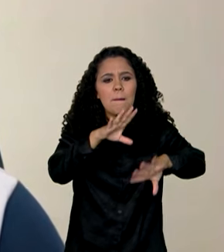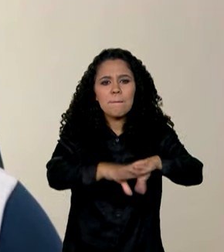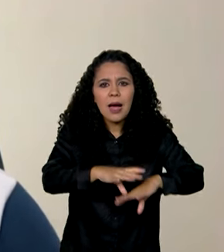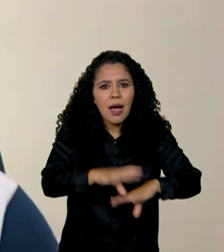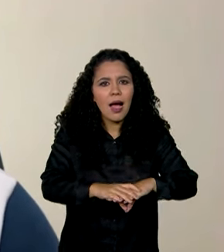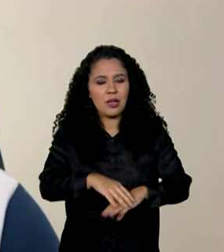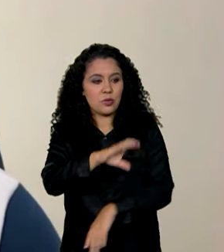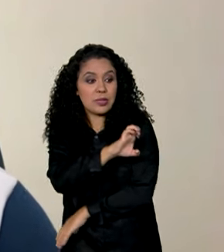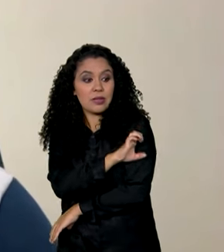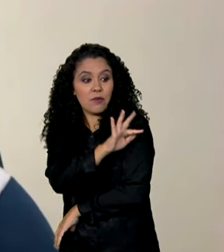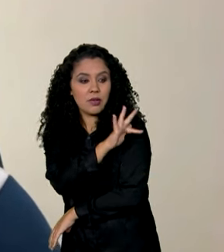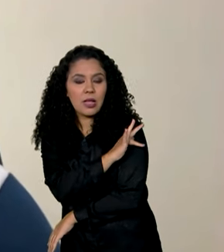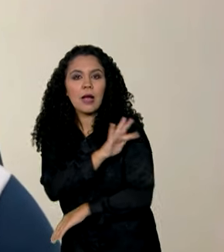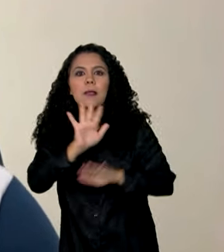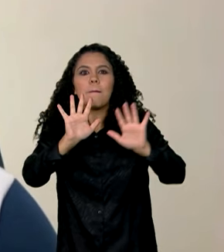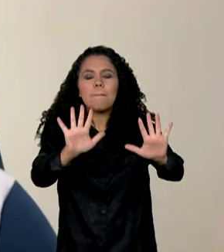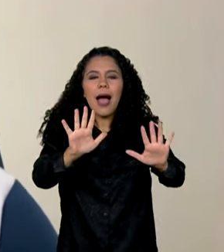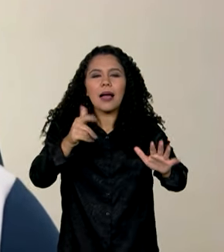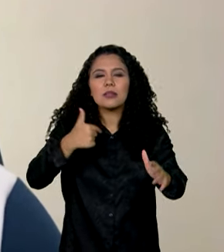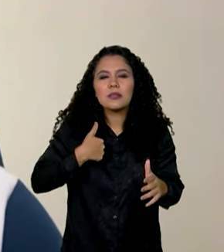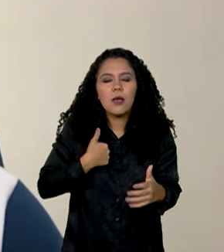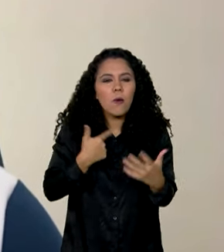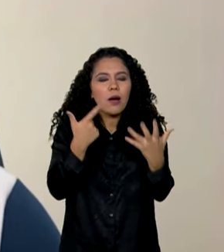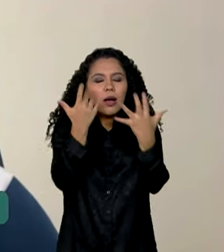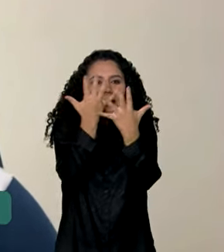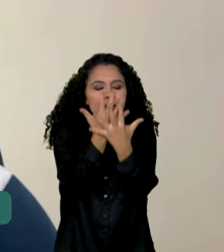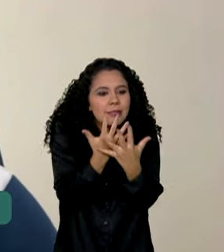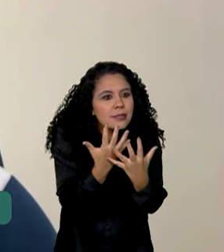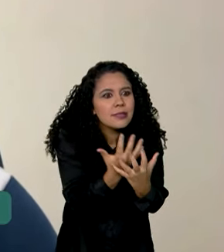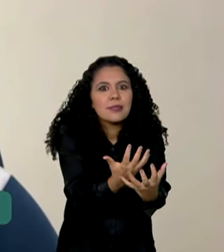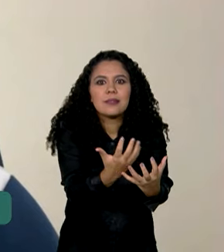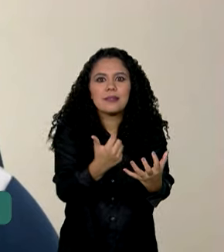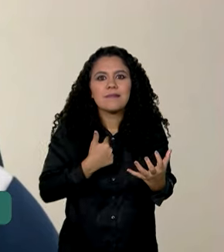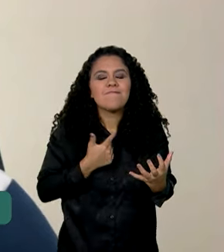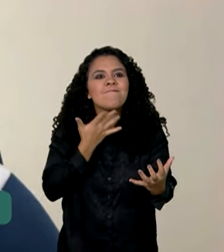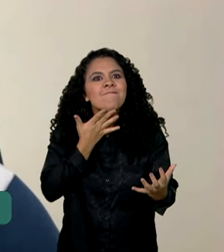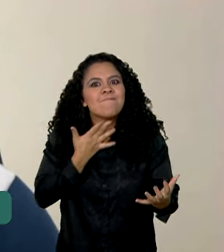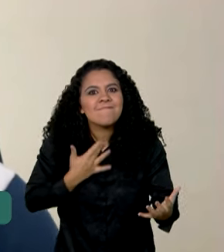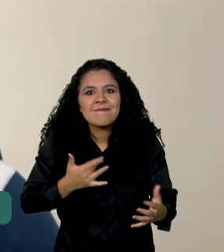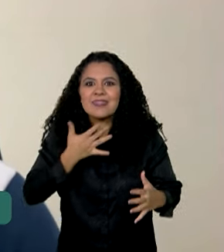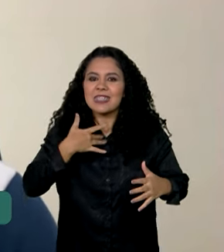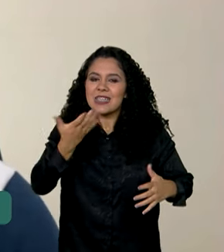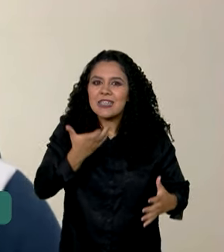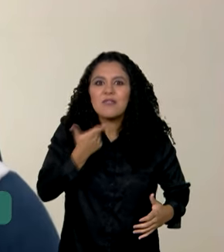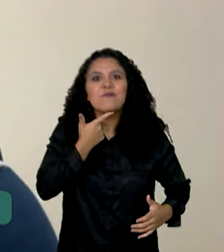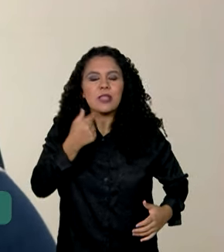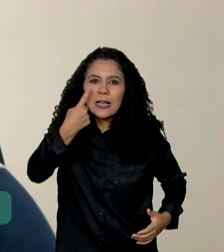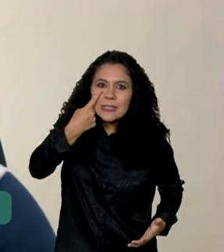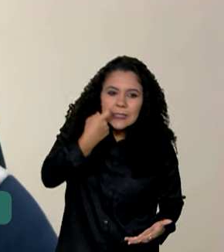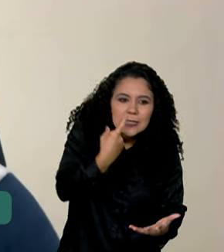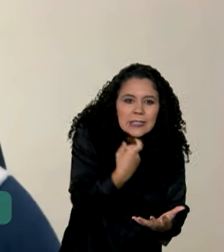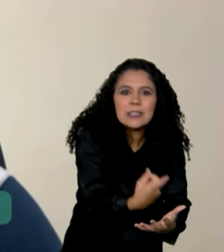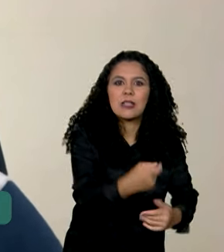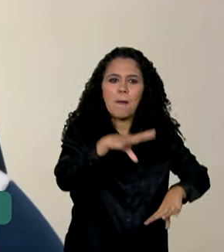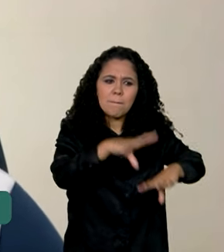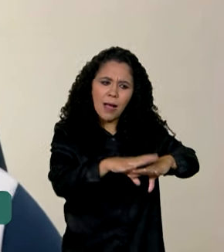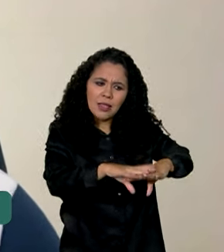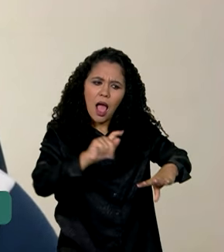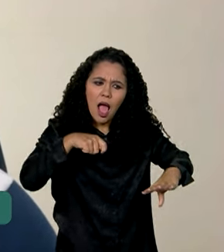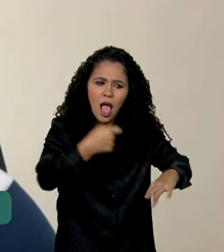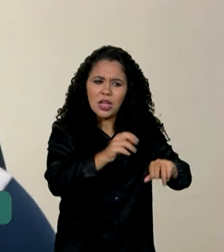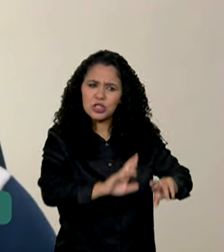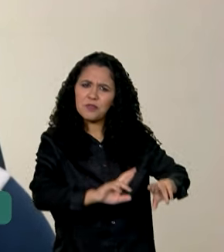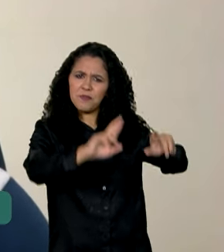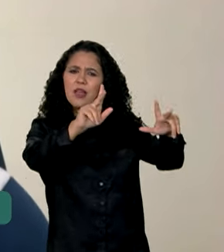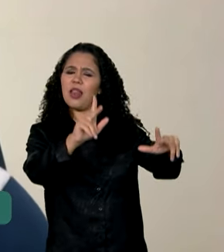tinha o apreço que eu comecei a desenvolver ali. Ali foi o começo de eu ver a matemática como algo diferente, eu